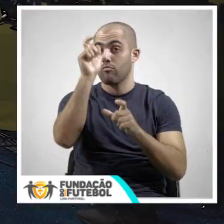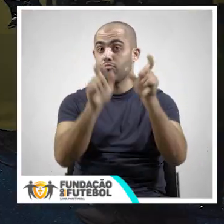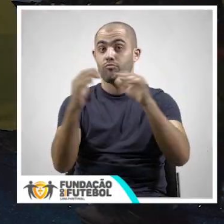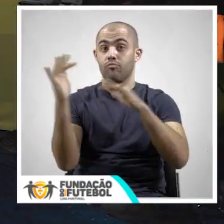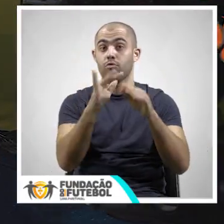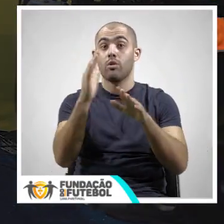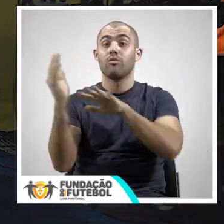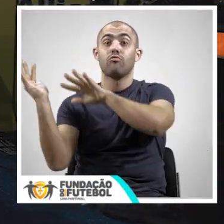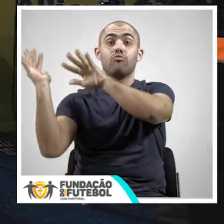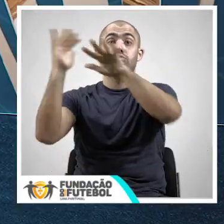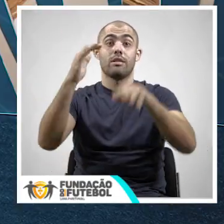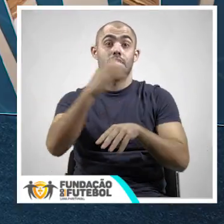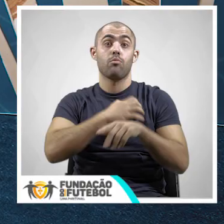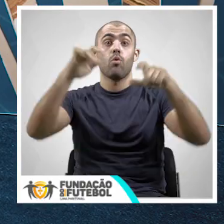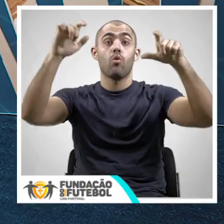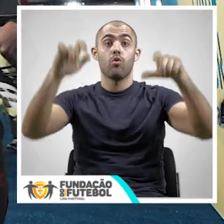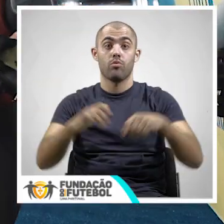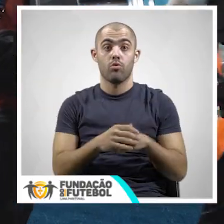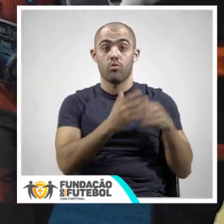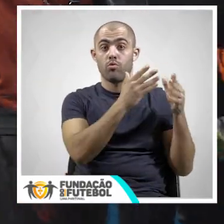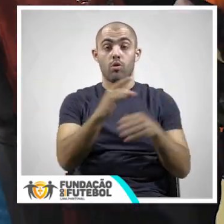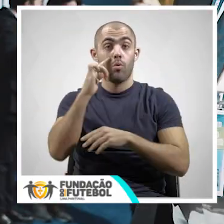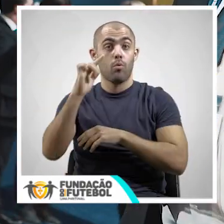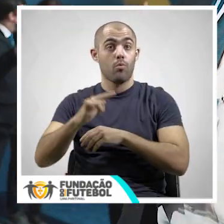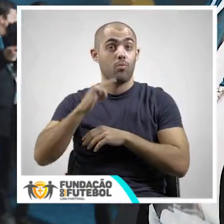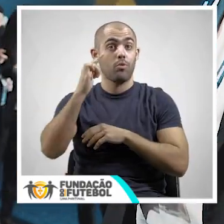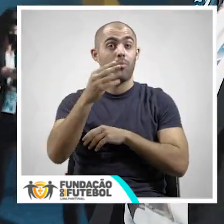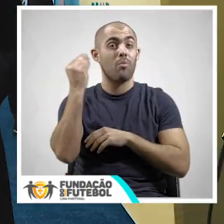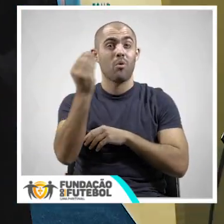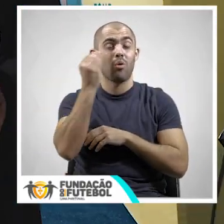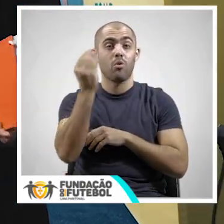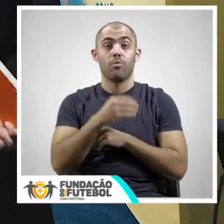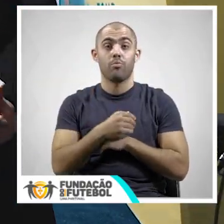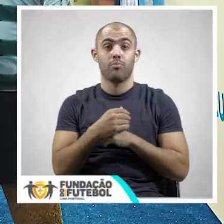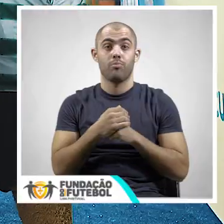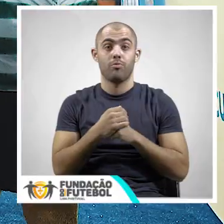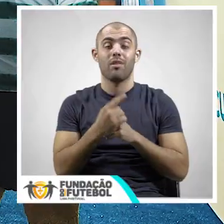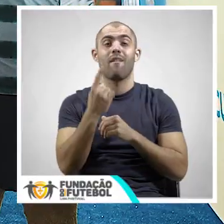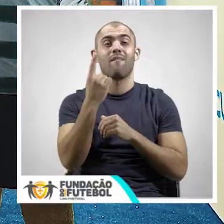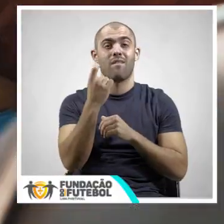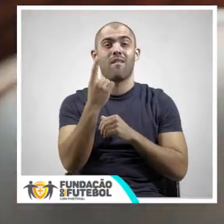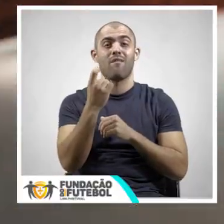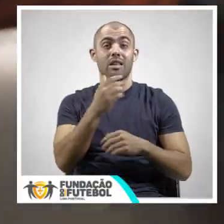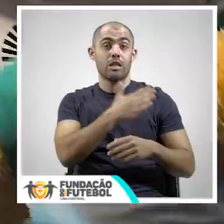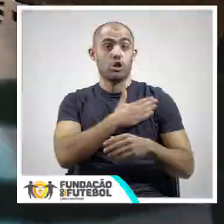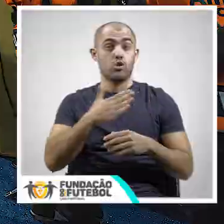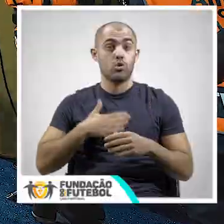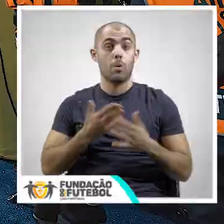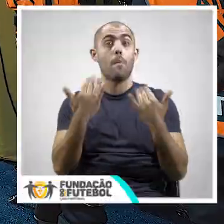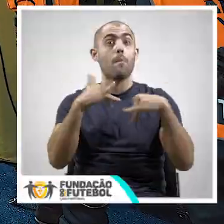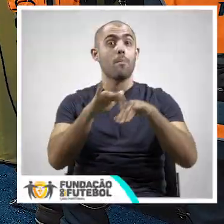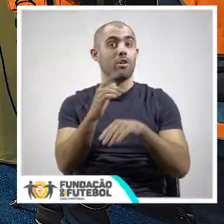à chegada das equipas ao estádio. Momentos especiais para jovens adeptos, a quem tem faltado saúde,